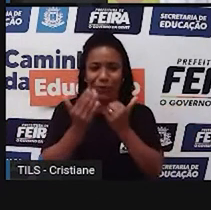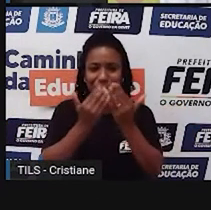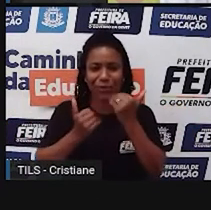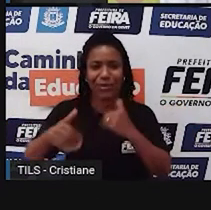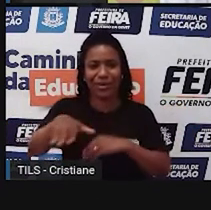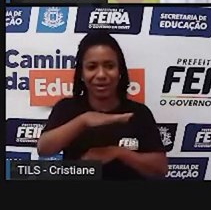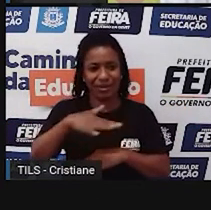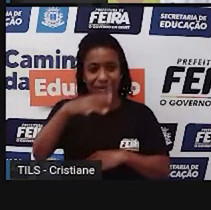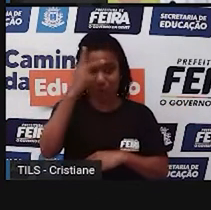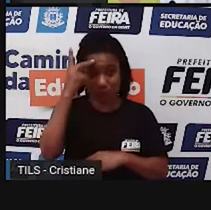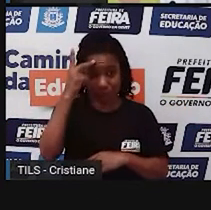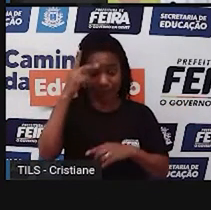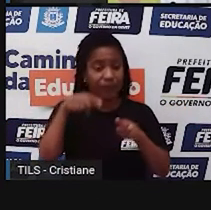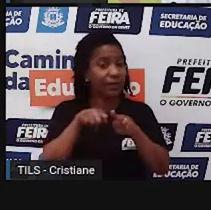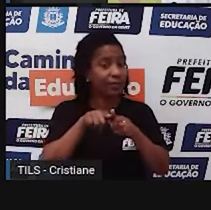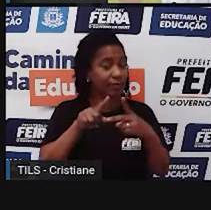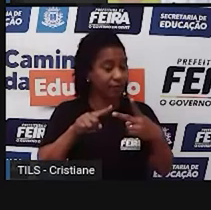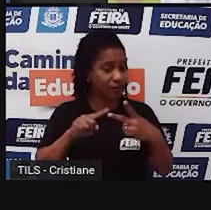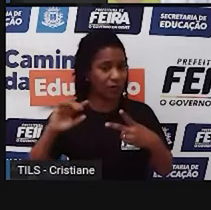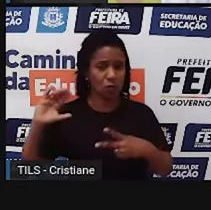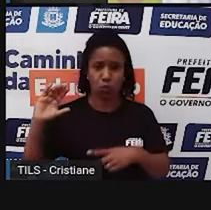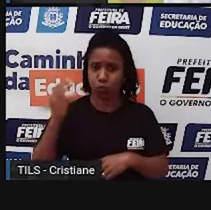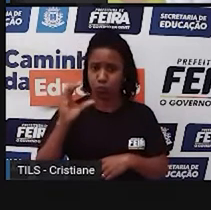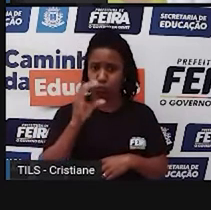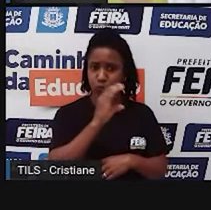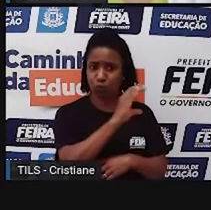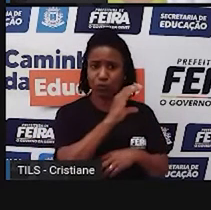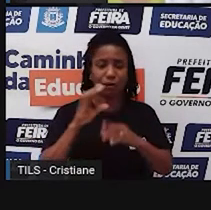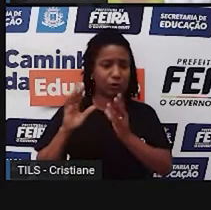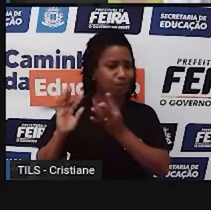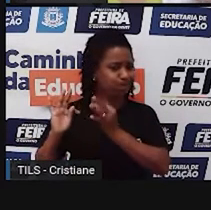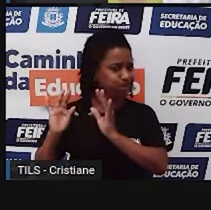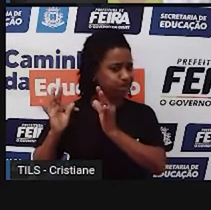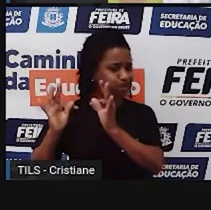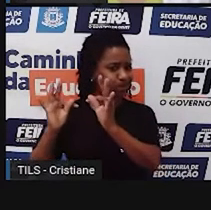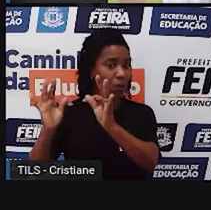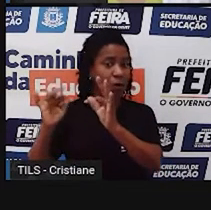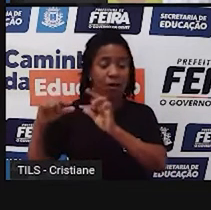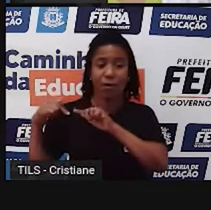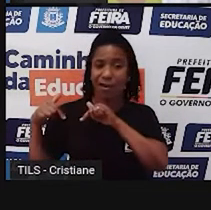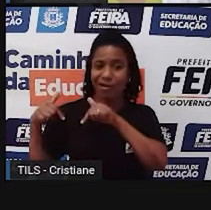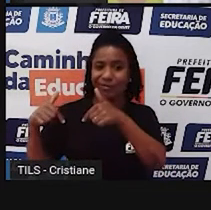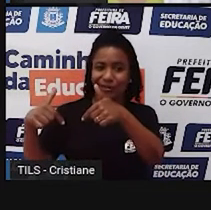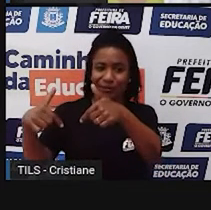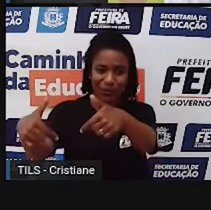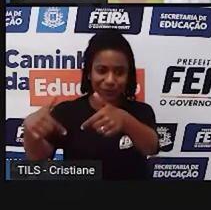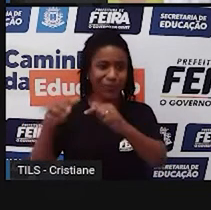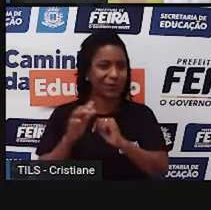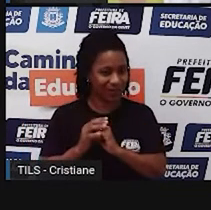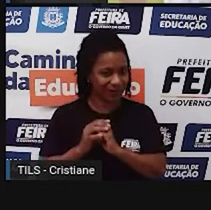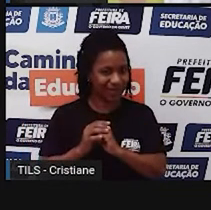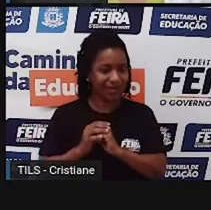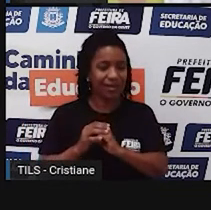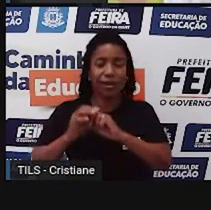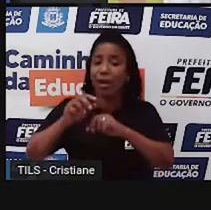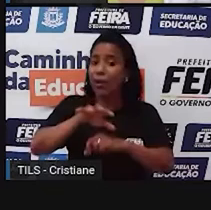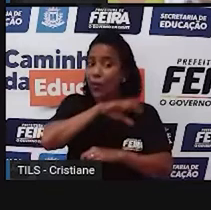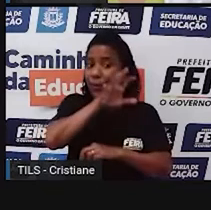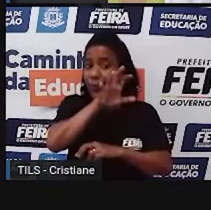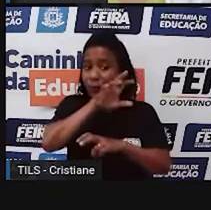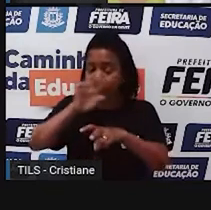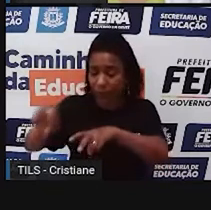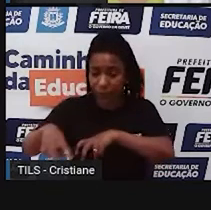né, e essa ciência, ela aplicou técnicas à agricultura, que hoje produz totalmente diferente, né, aplica